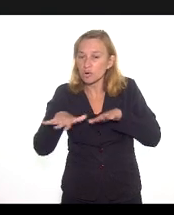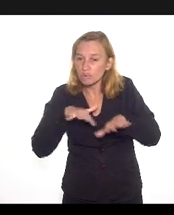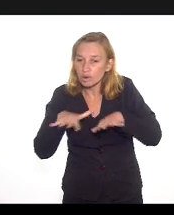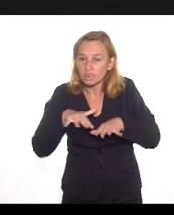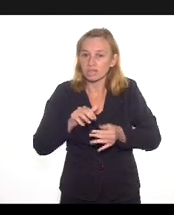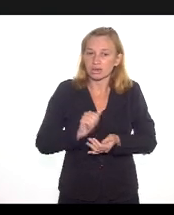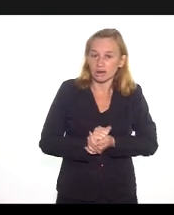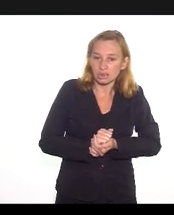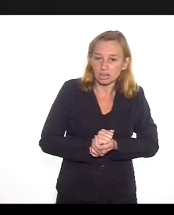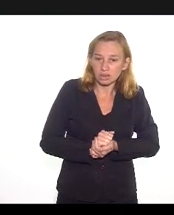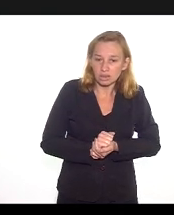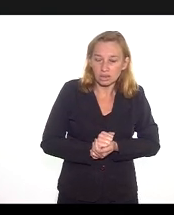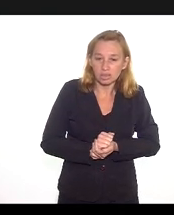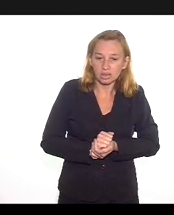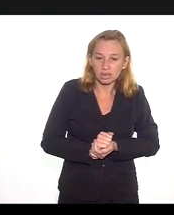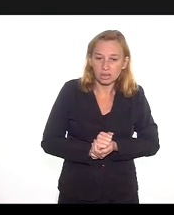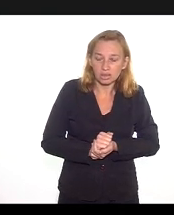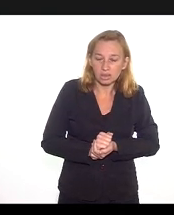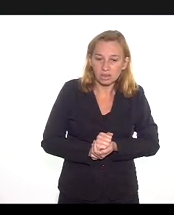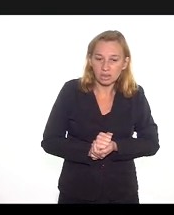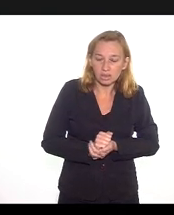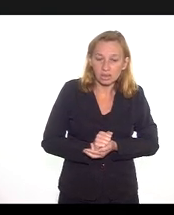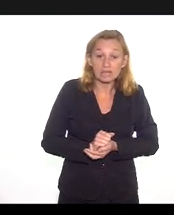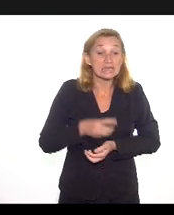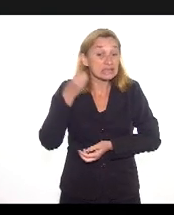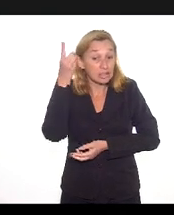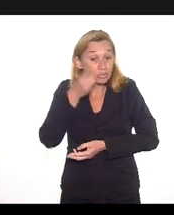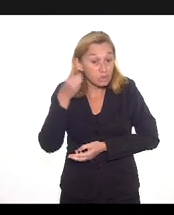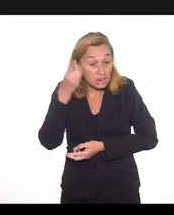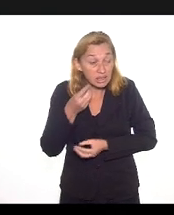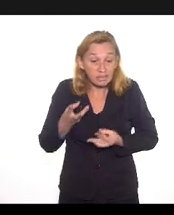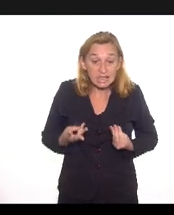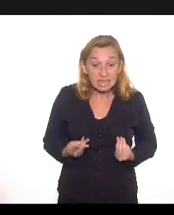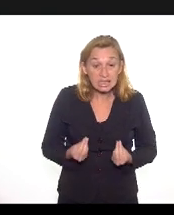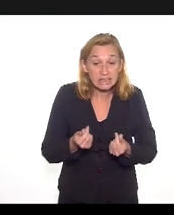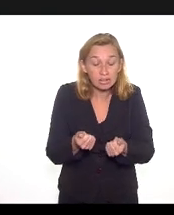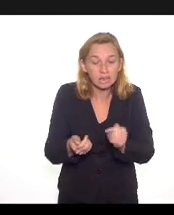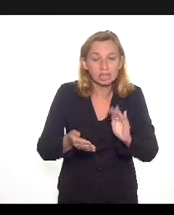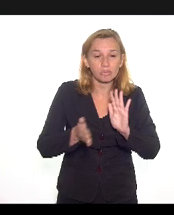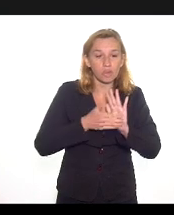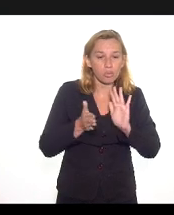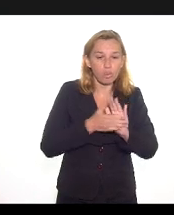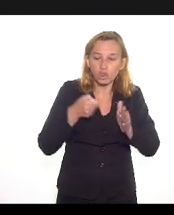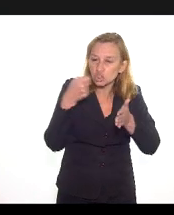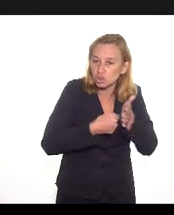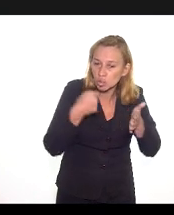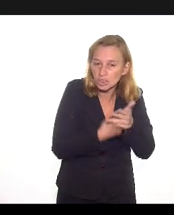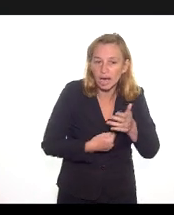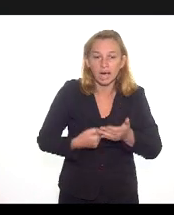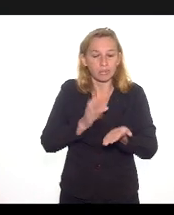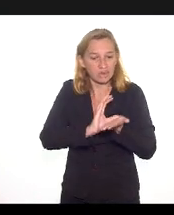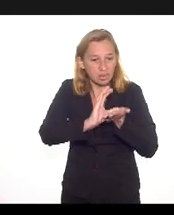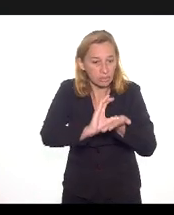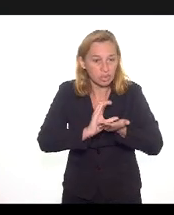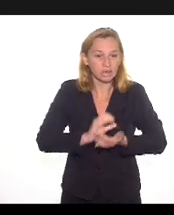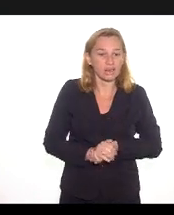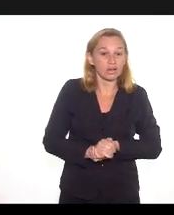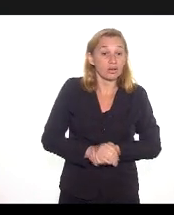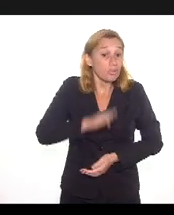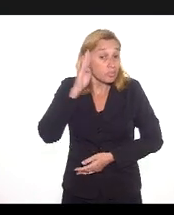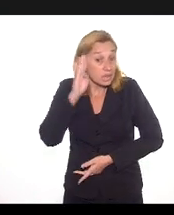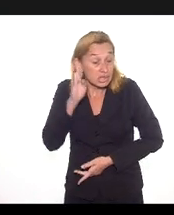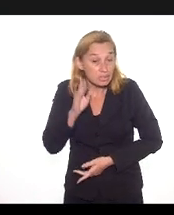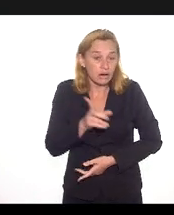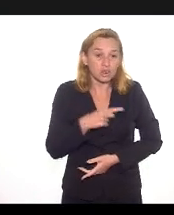e na oitiva de deputados que tiveram a sensibilidade de propor isso, de lutar por isso no orçamento, ela foi fundamental